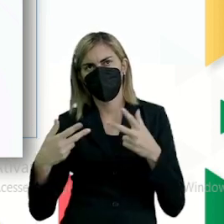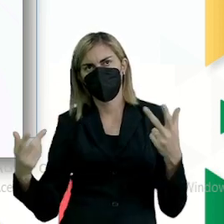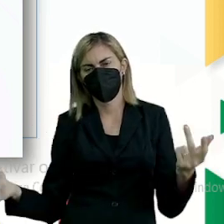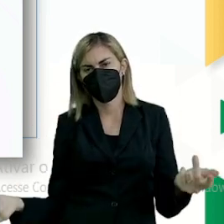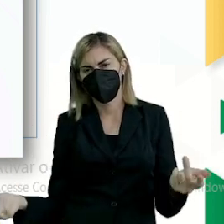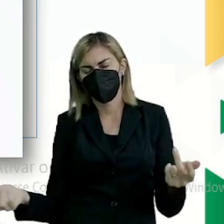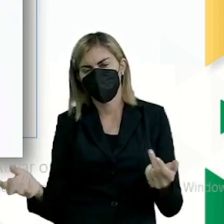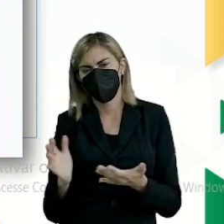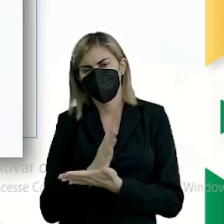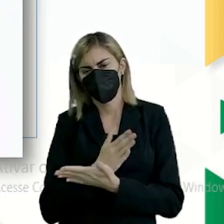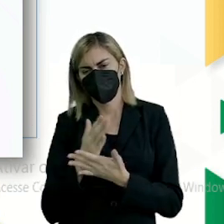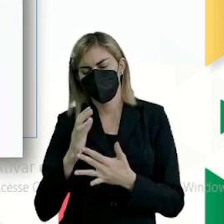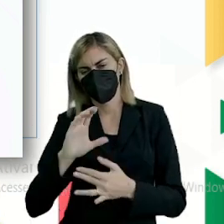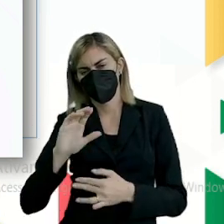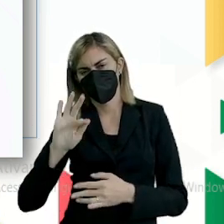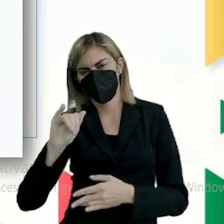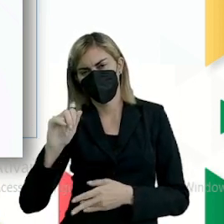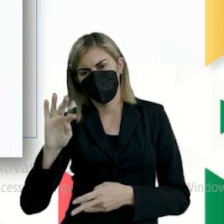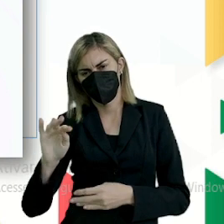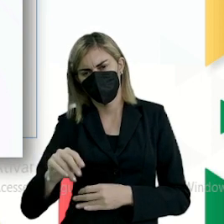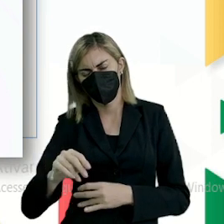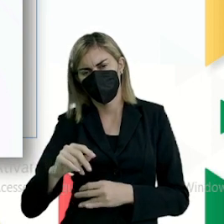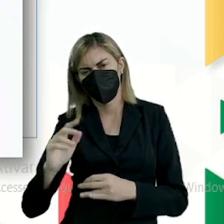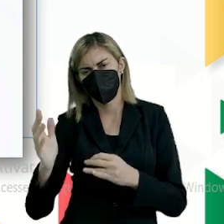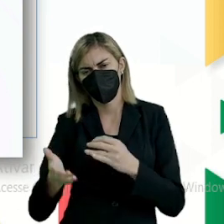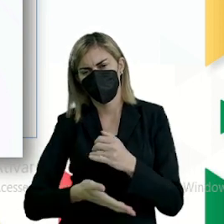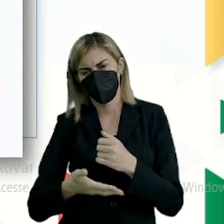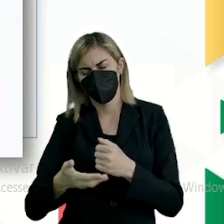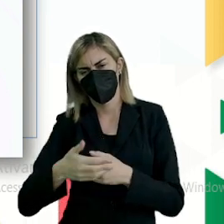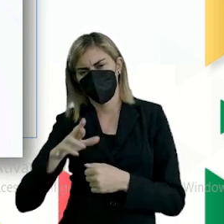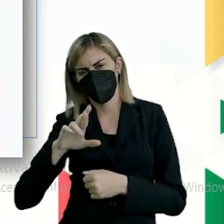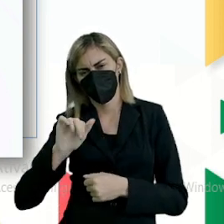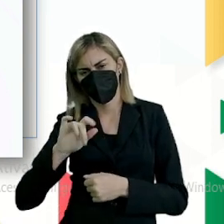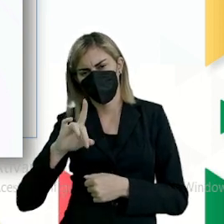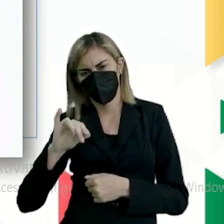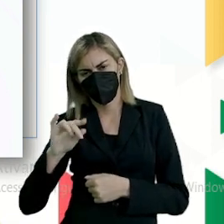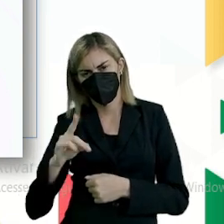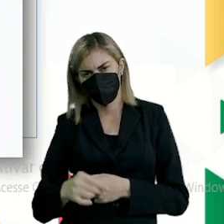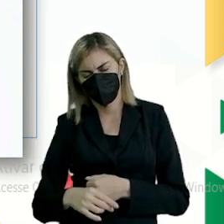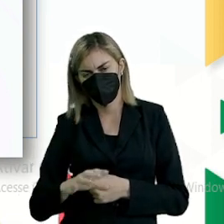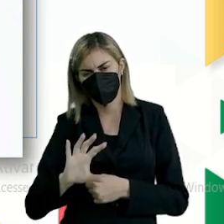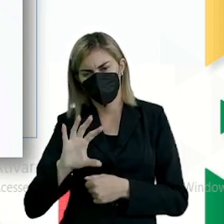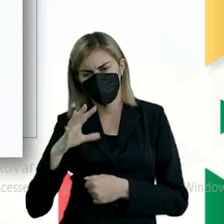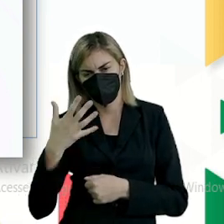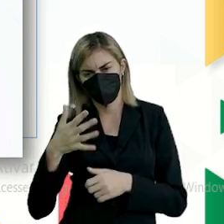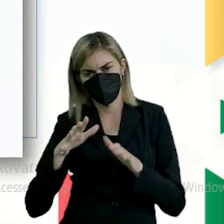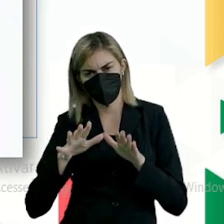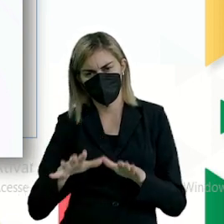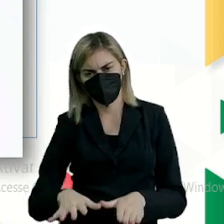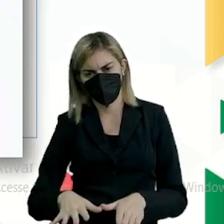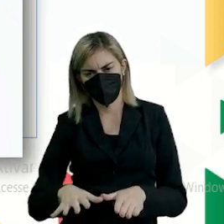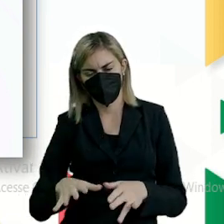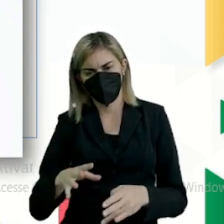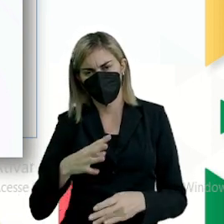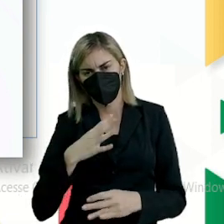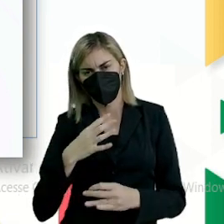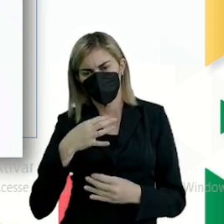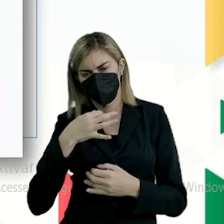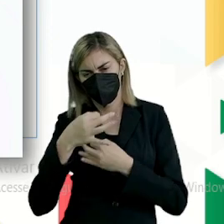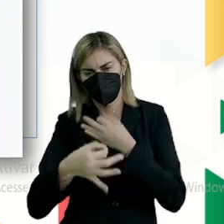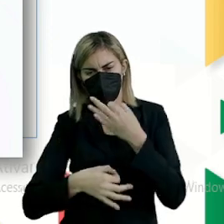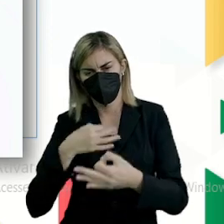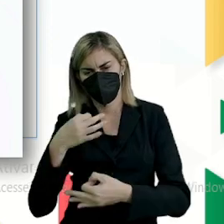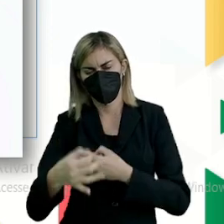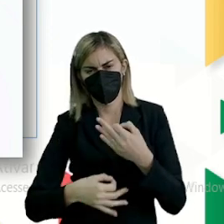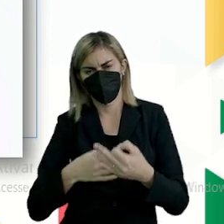alguns. Então, o fato, ele é embasado na realidade. Então, o fato é o que está no mundo. E a opinião,